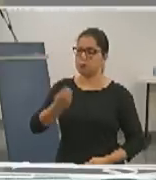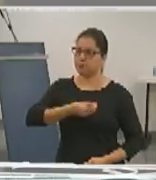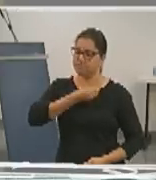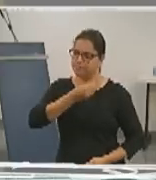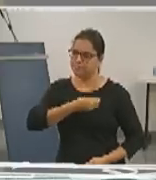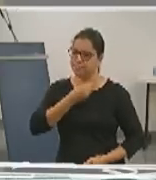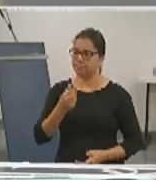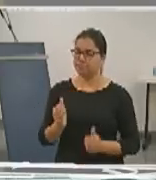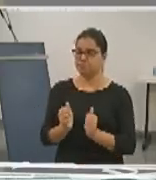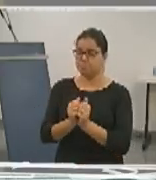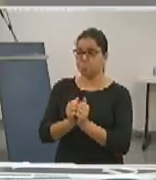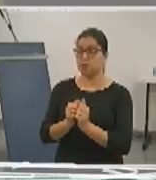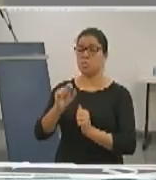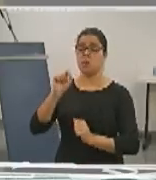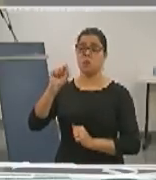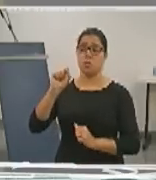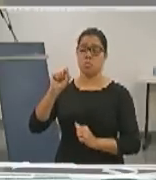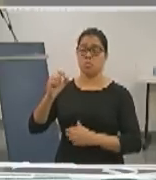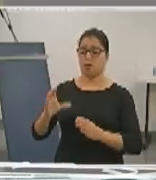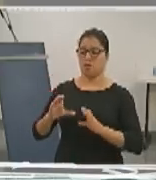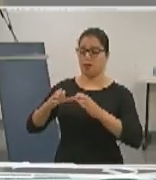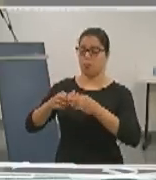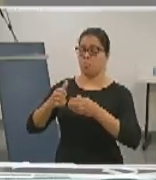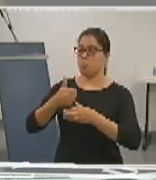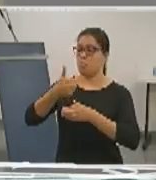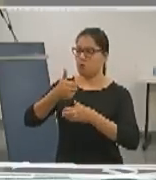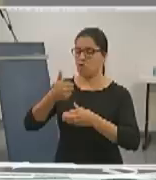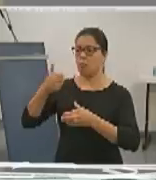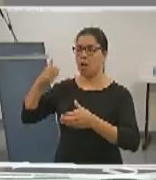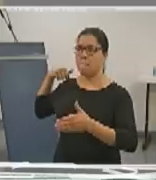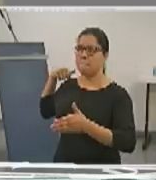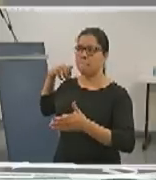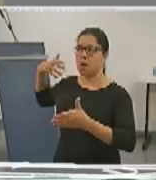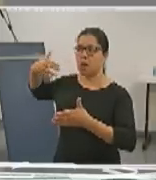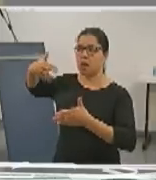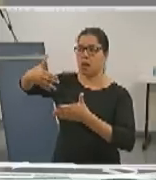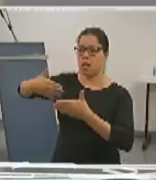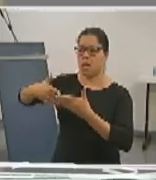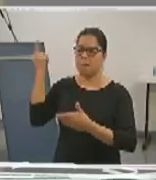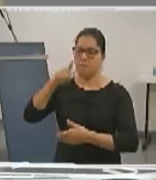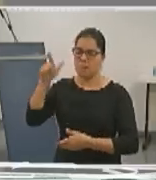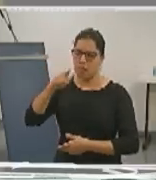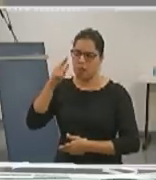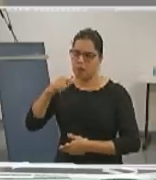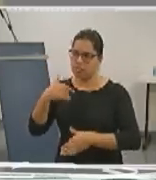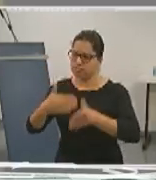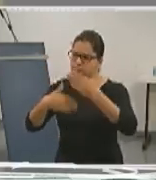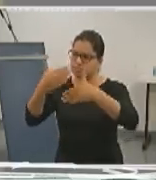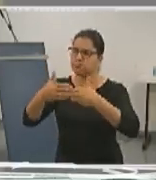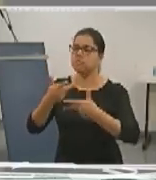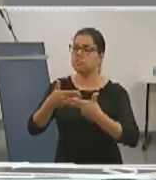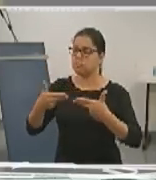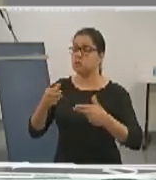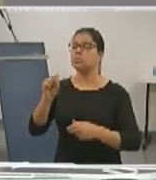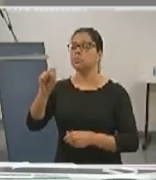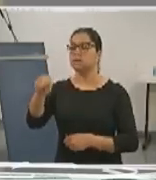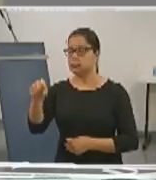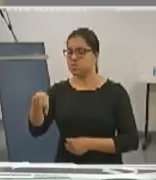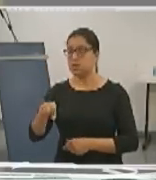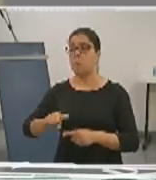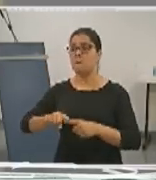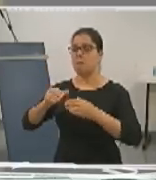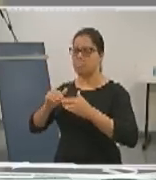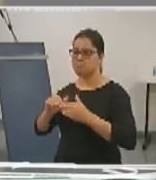unidade UFGD, manterá tudo aquilo que já foi conquistado pelos trabalhadores e trabalhadoras aqui nesse hospital. Mas